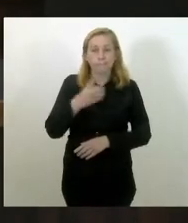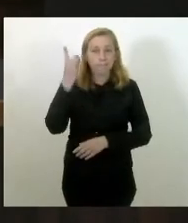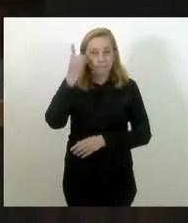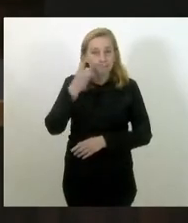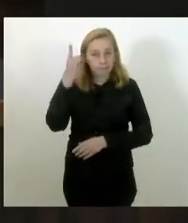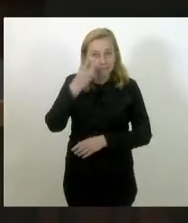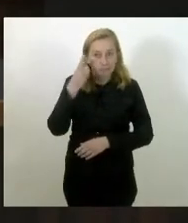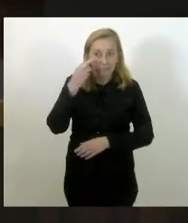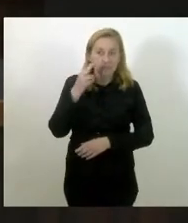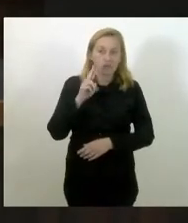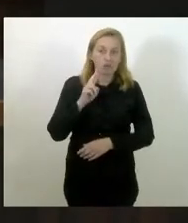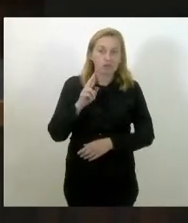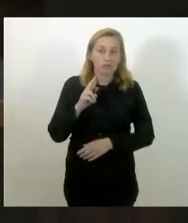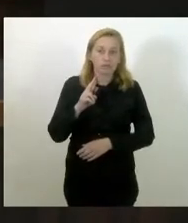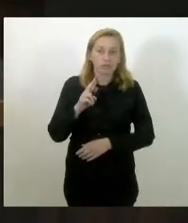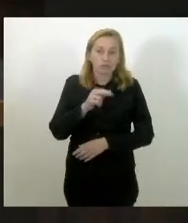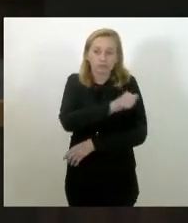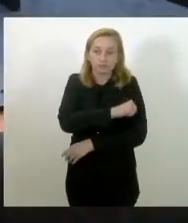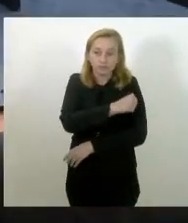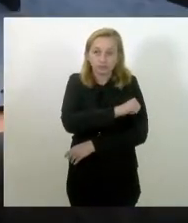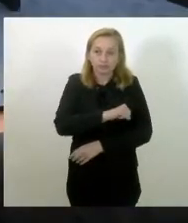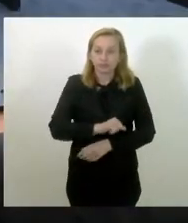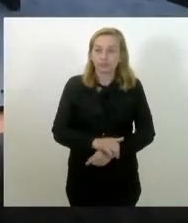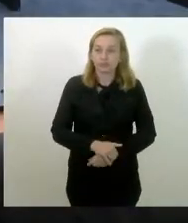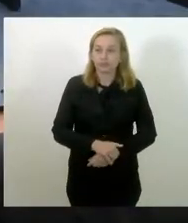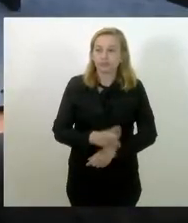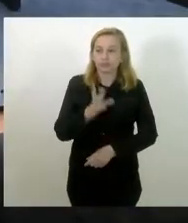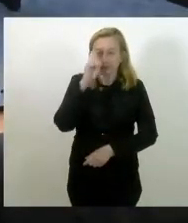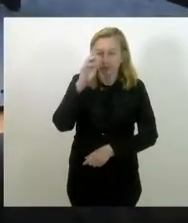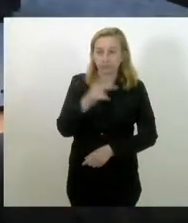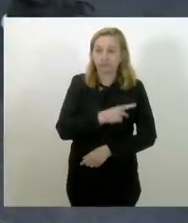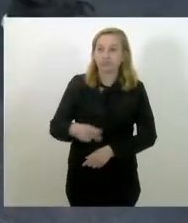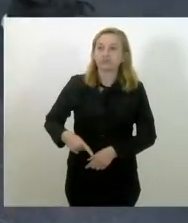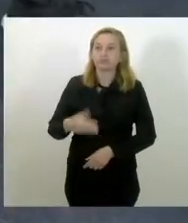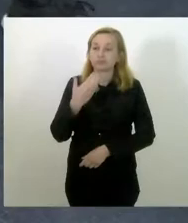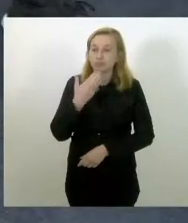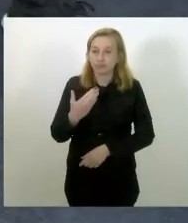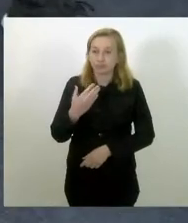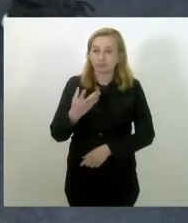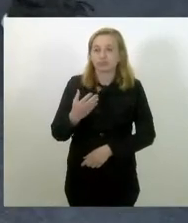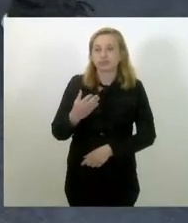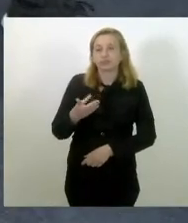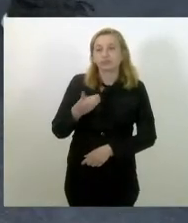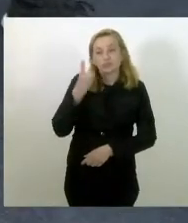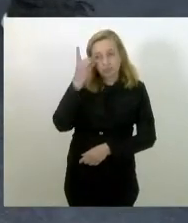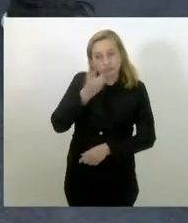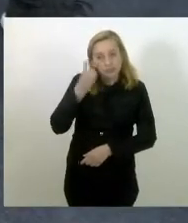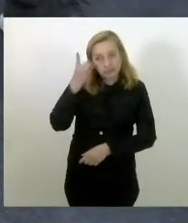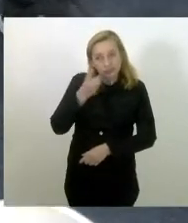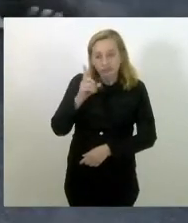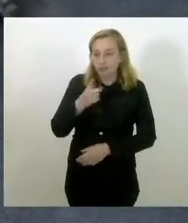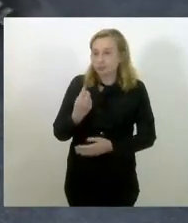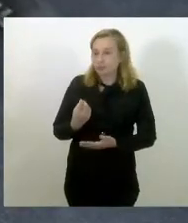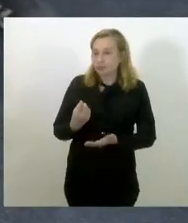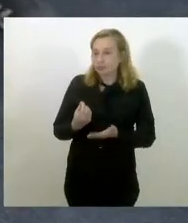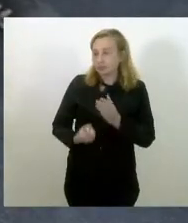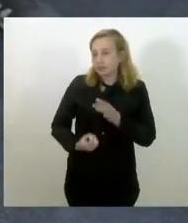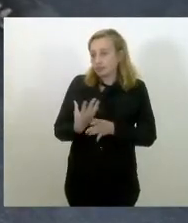enfermeira Regiane. Presidente, tenho que pedir a alguma deputada que não seja autora do